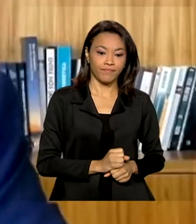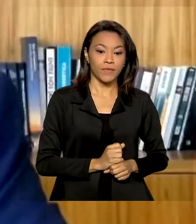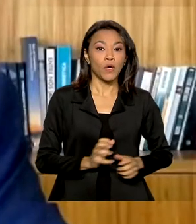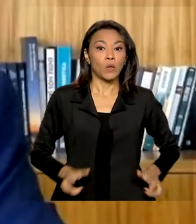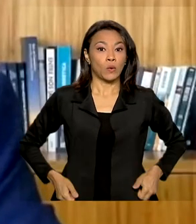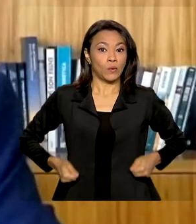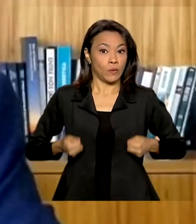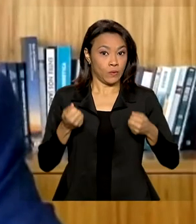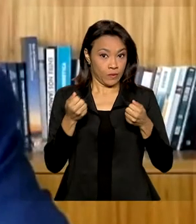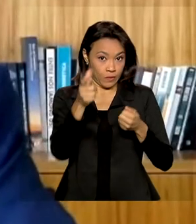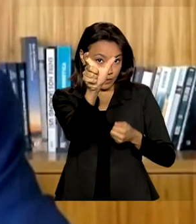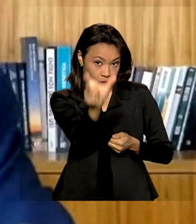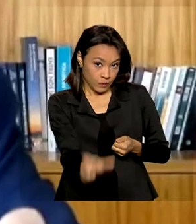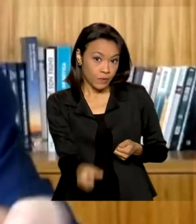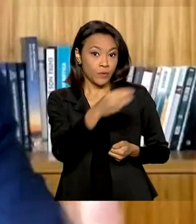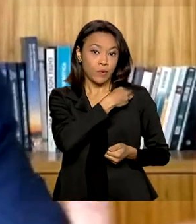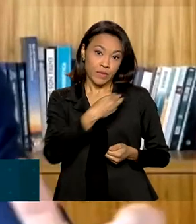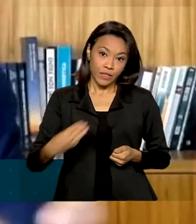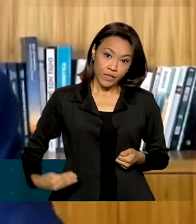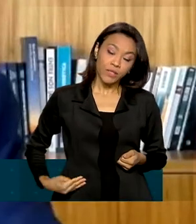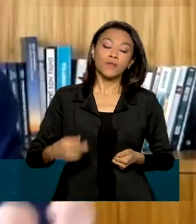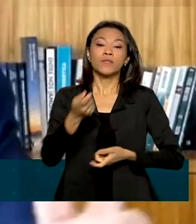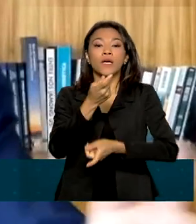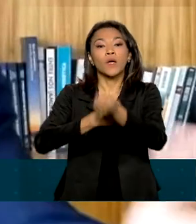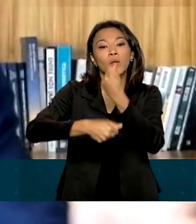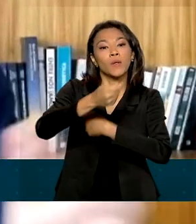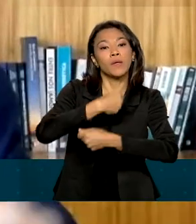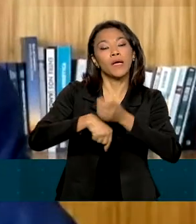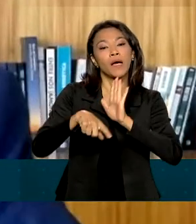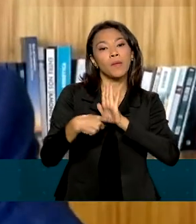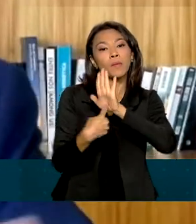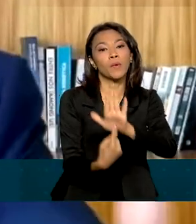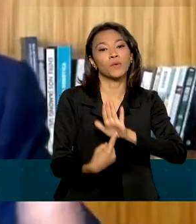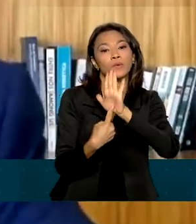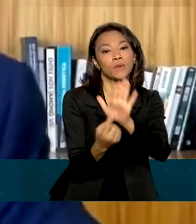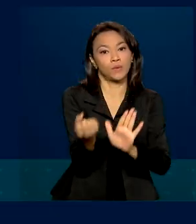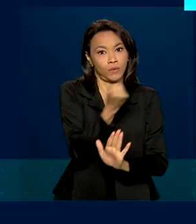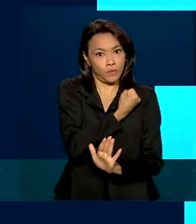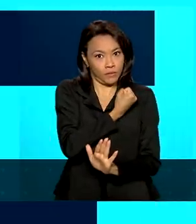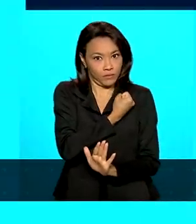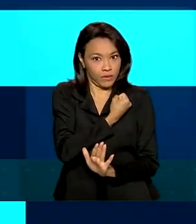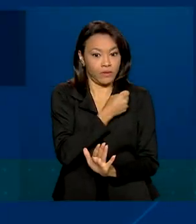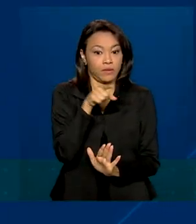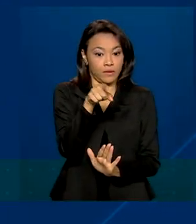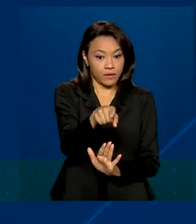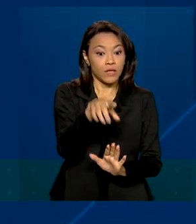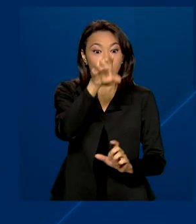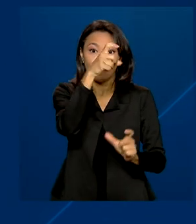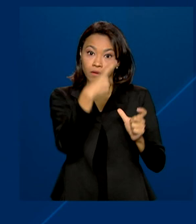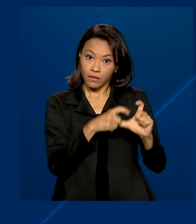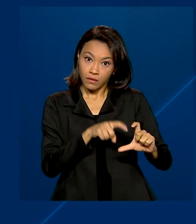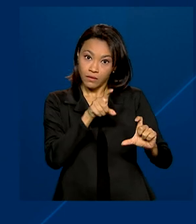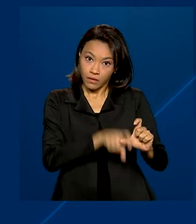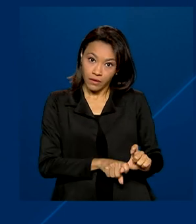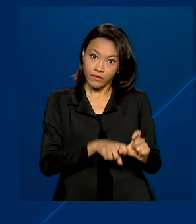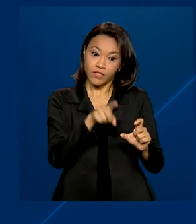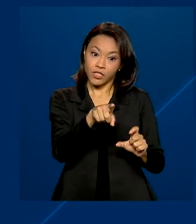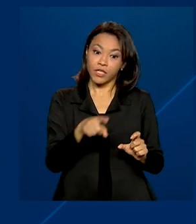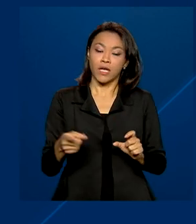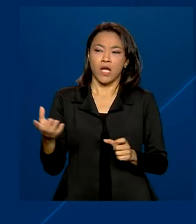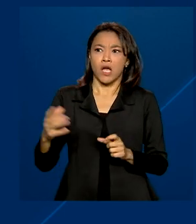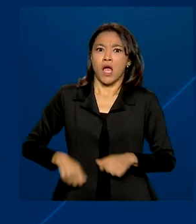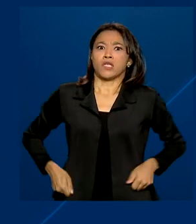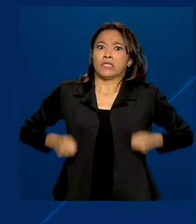O ministro da Economia, Paulo Guedes, apresentou os números do Tesouro Nacional. O déficit primário, quando as despesas